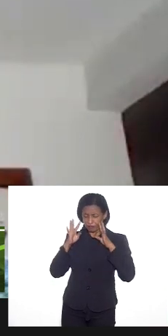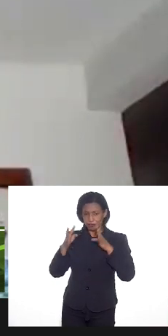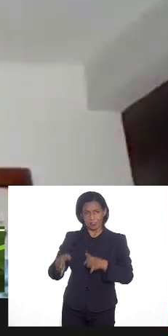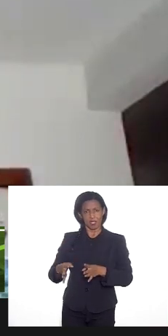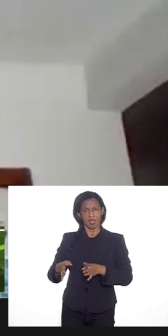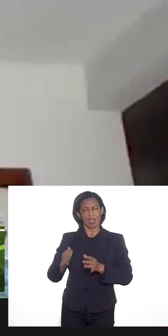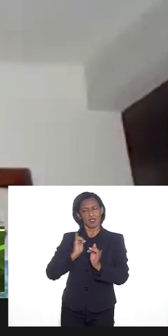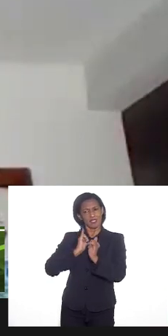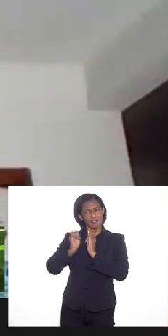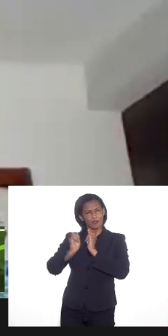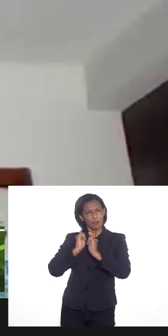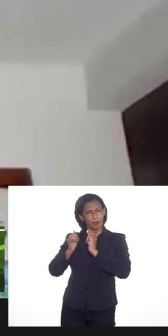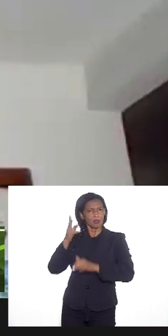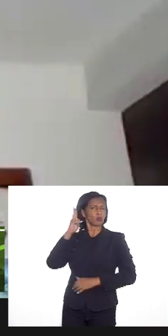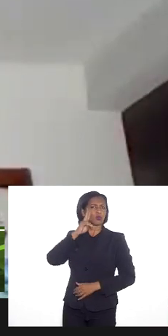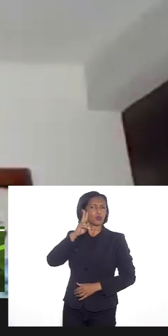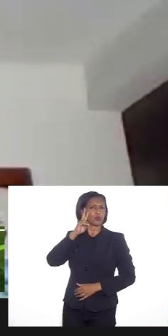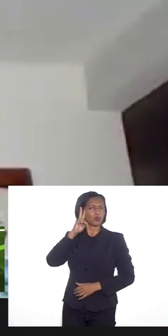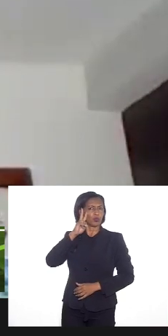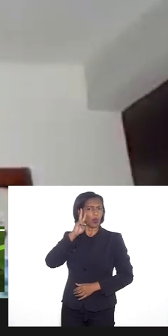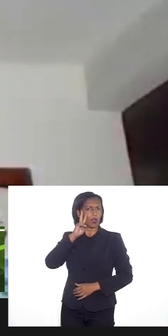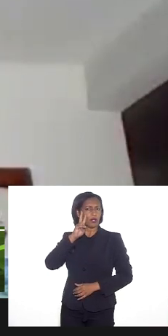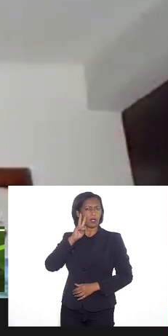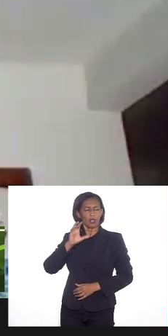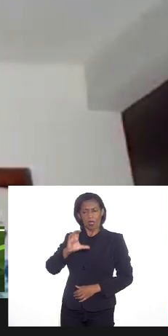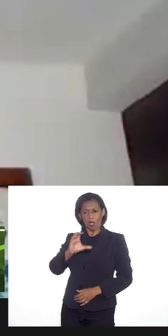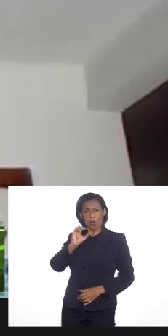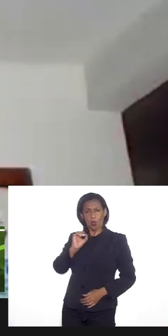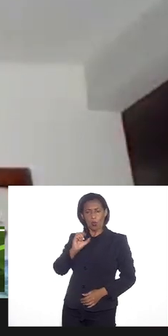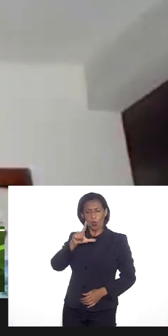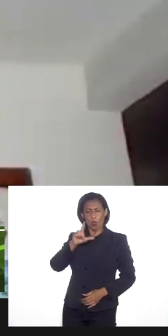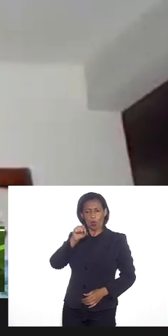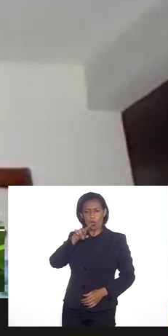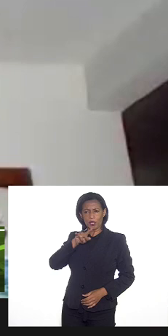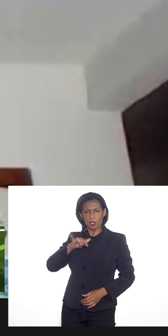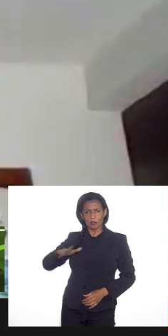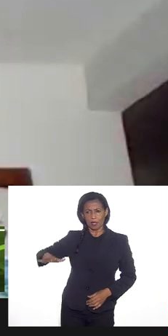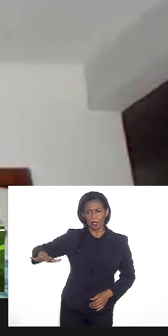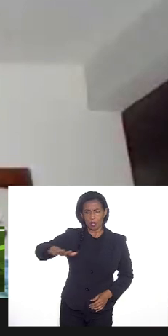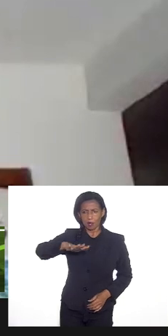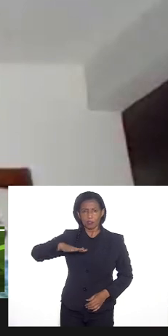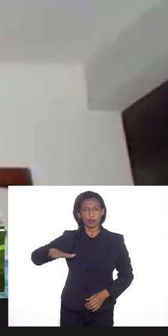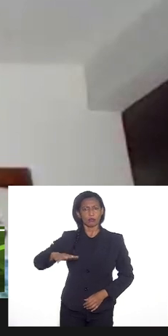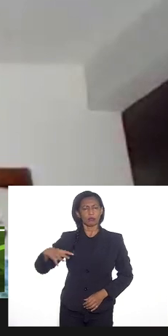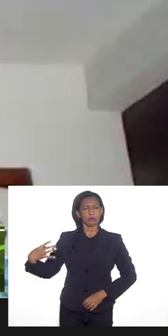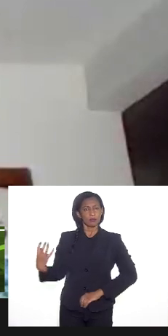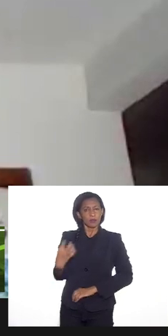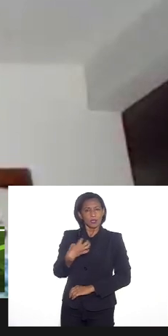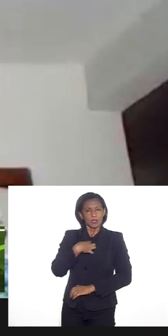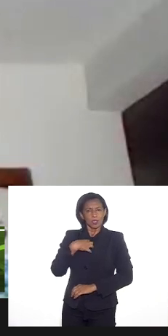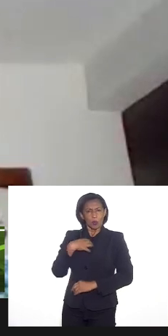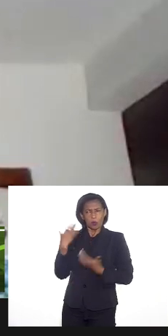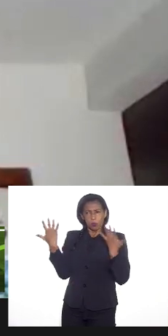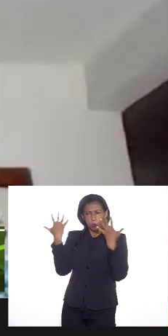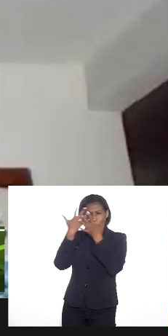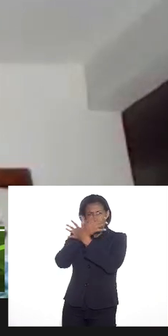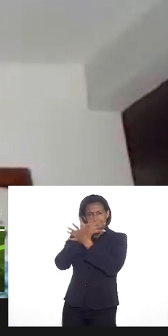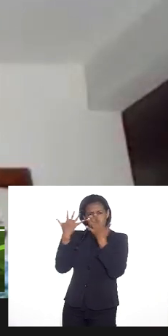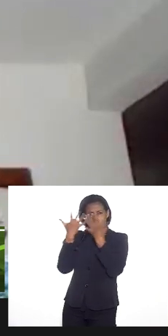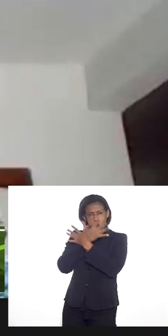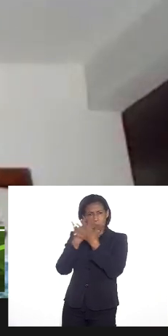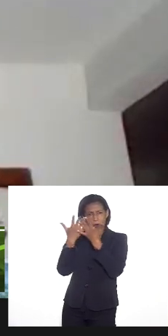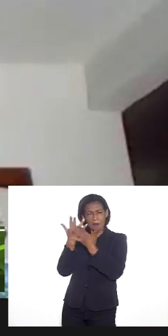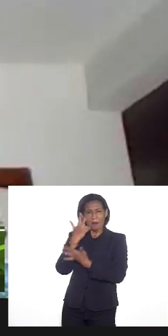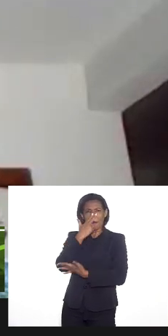dados históricos da colonialidade, da próprio sentimento de invisibilização e de